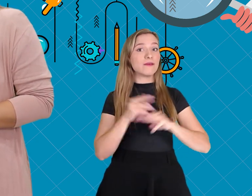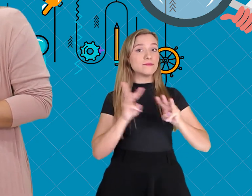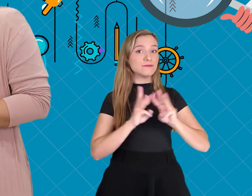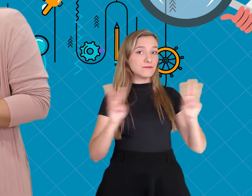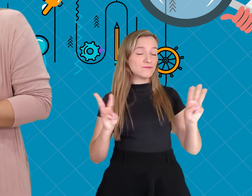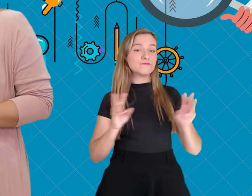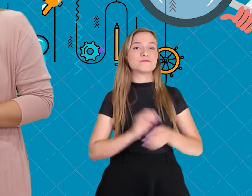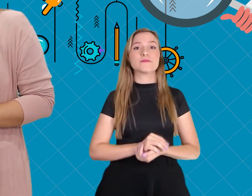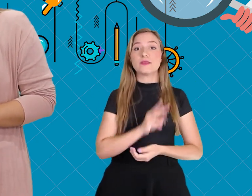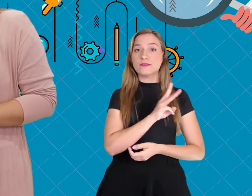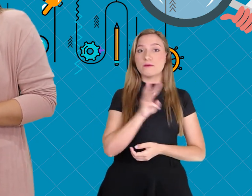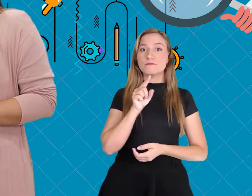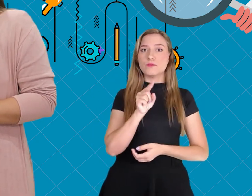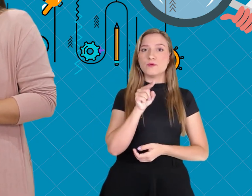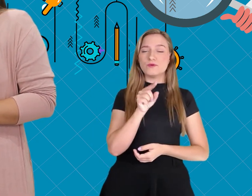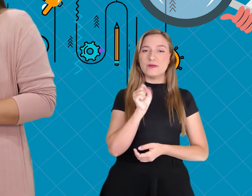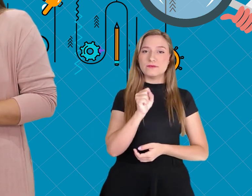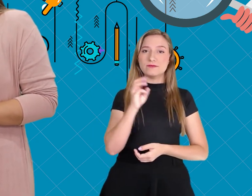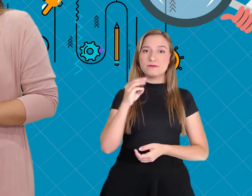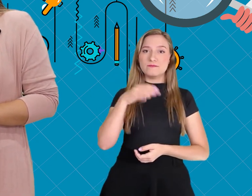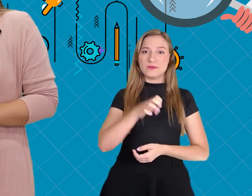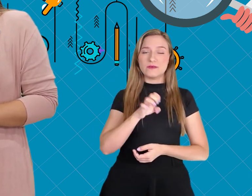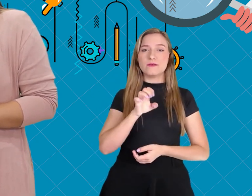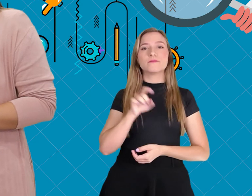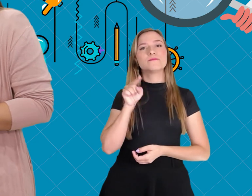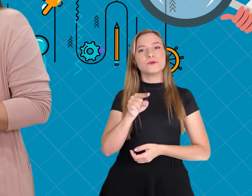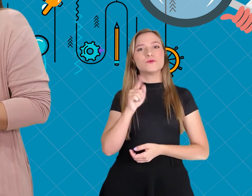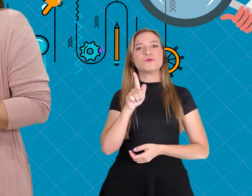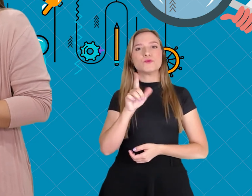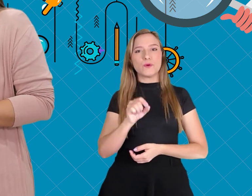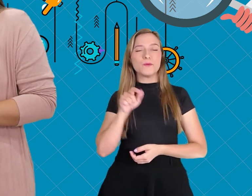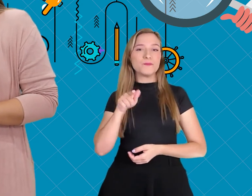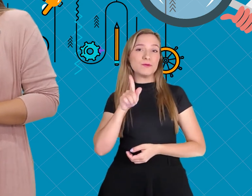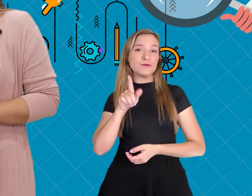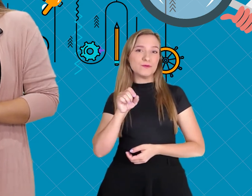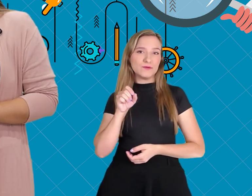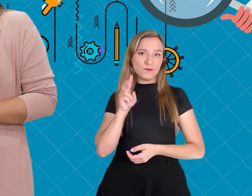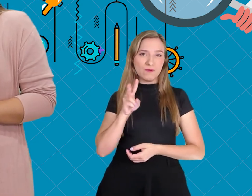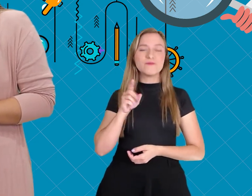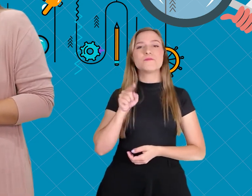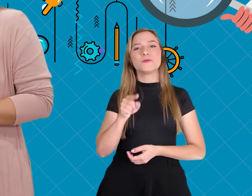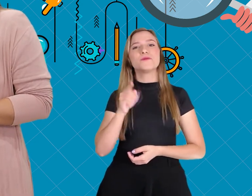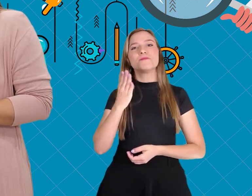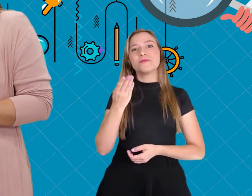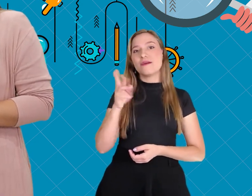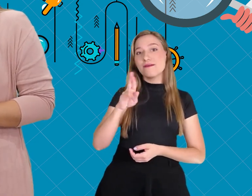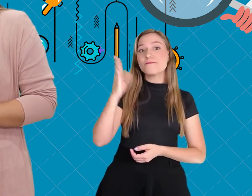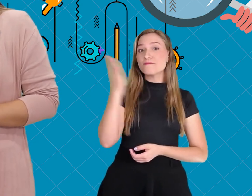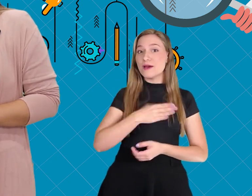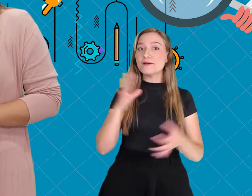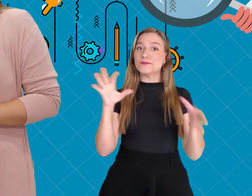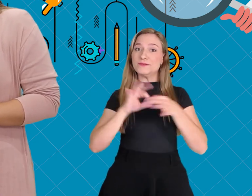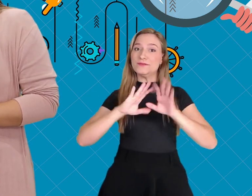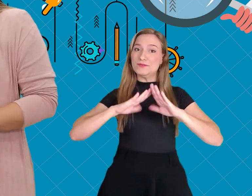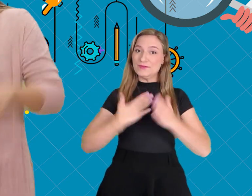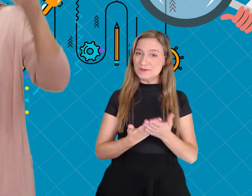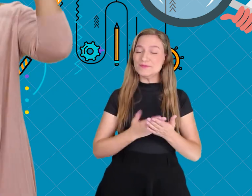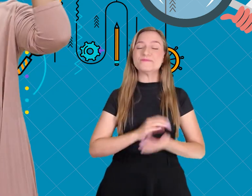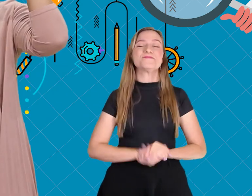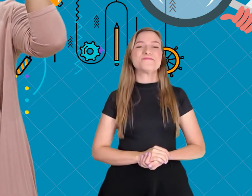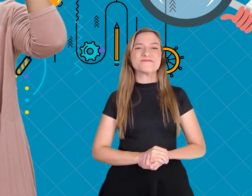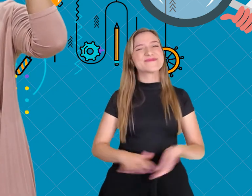.cmr.gov.gov.br Barra Conexão na Escola.